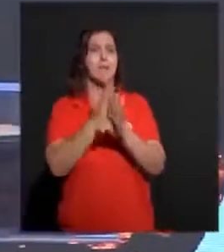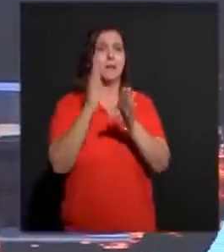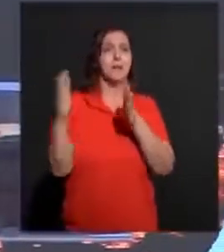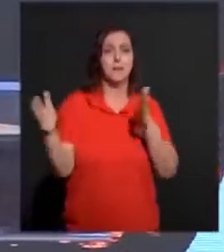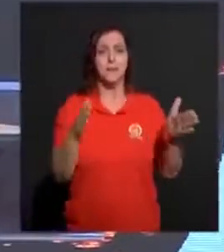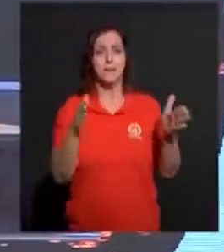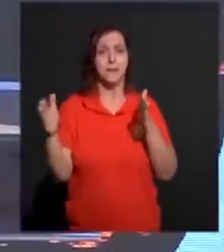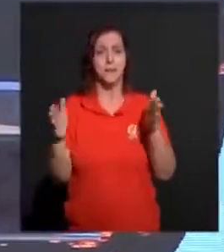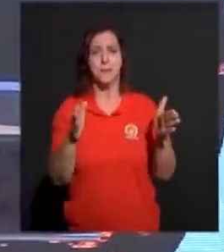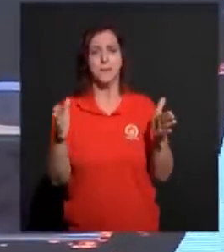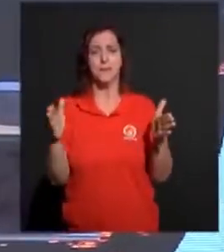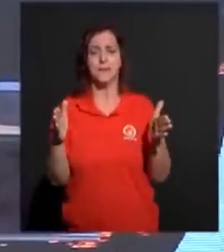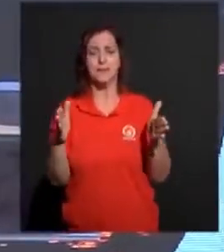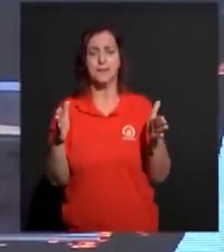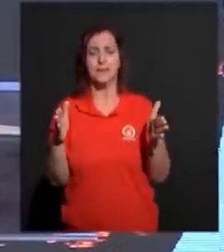situação.